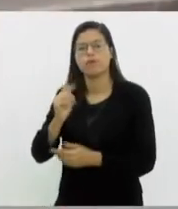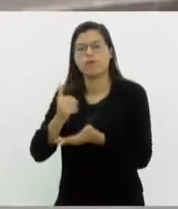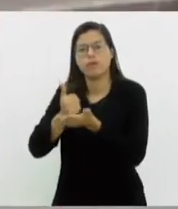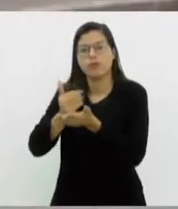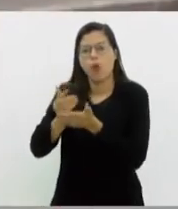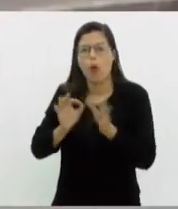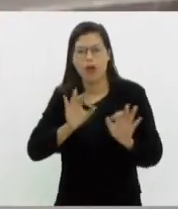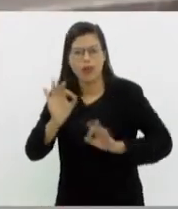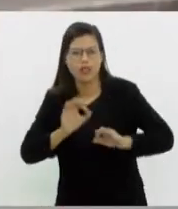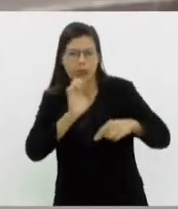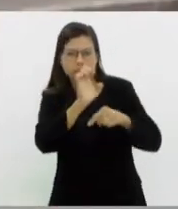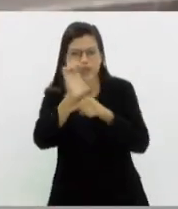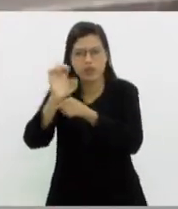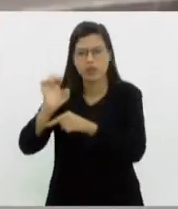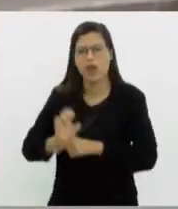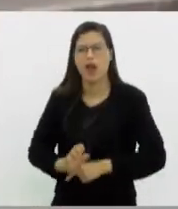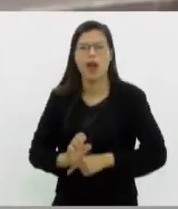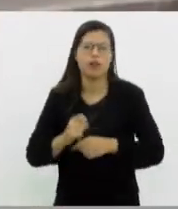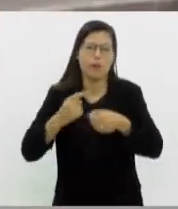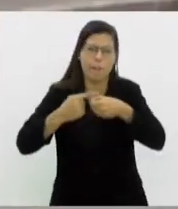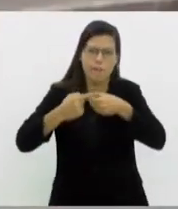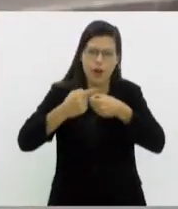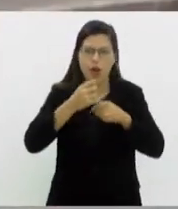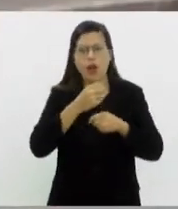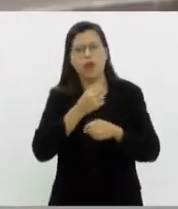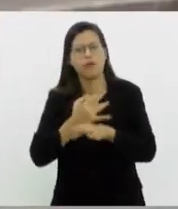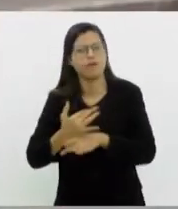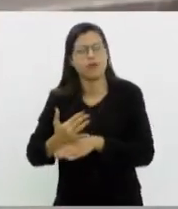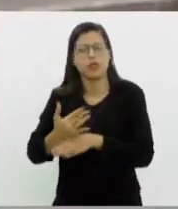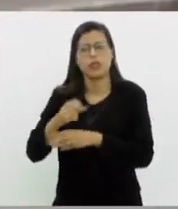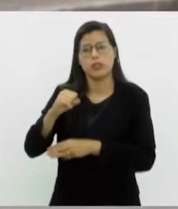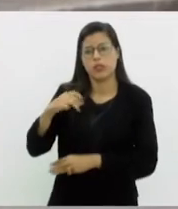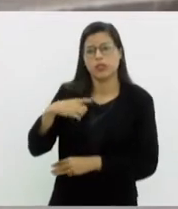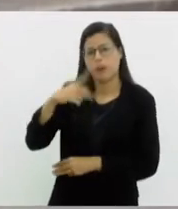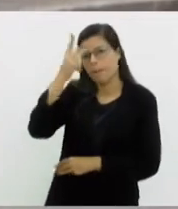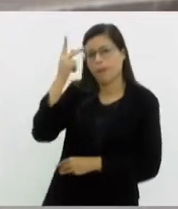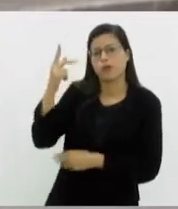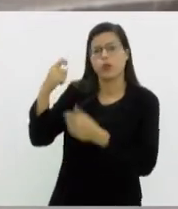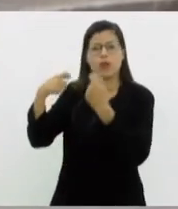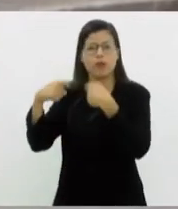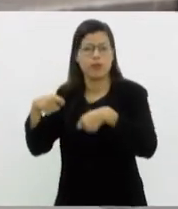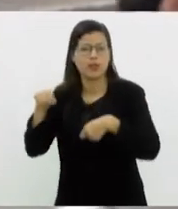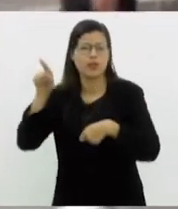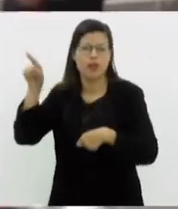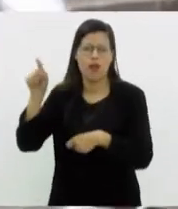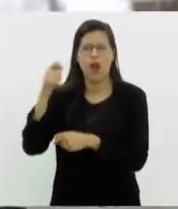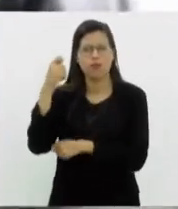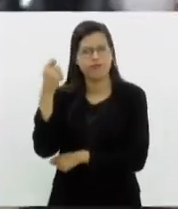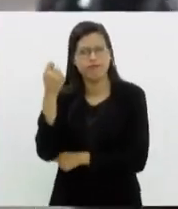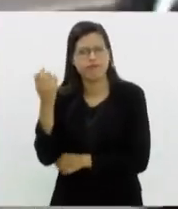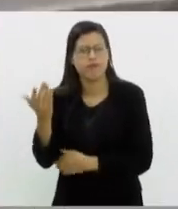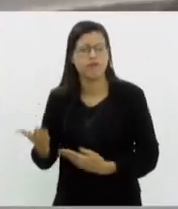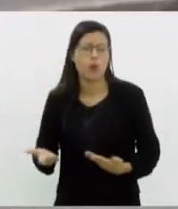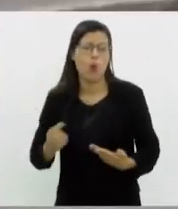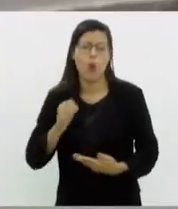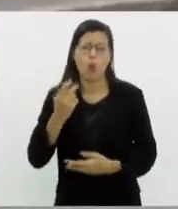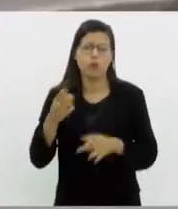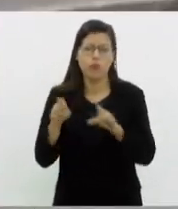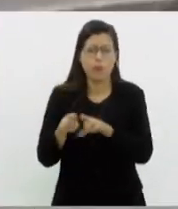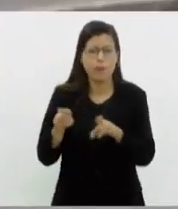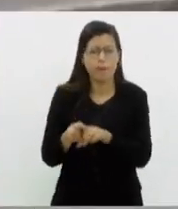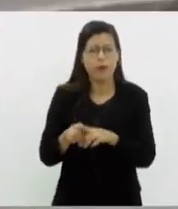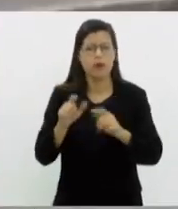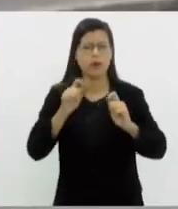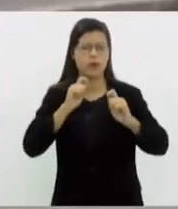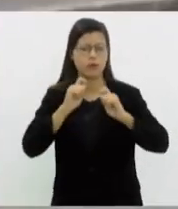estado, por município. Então, se você tem algum parente lá que precise ou se você, nas próprias reportagens